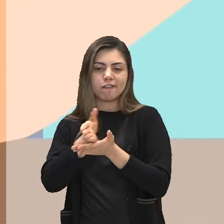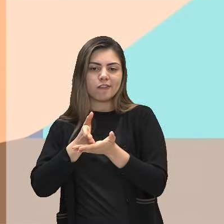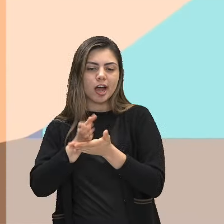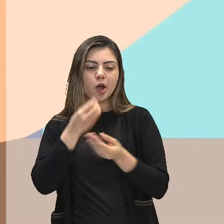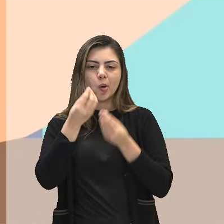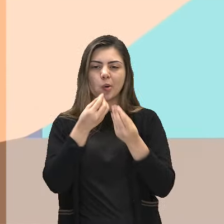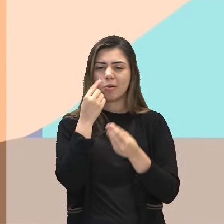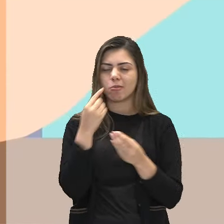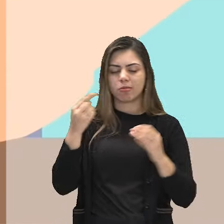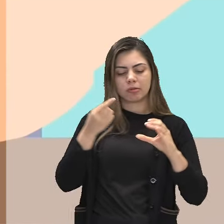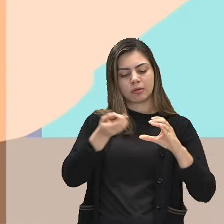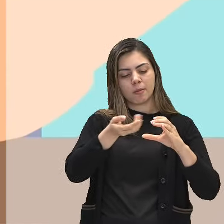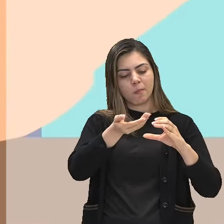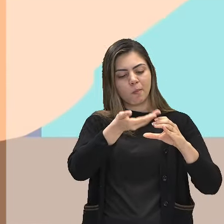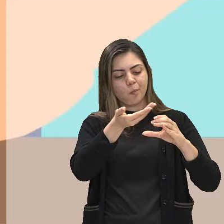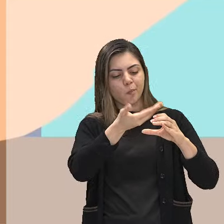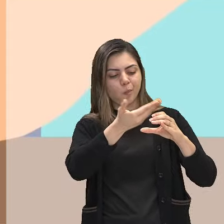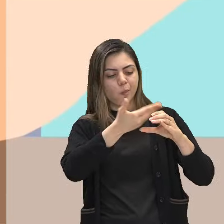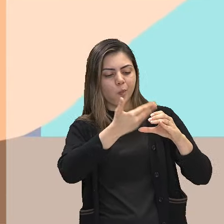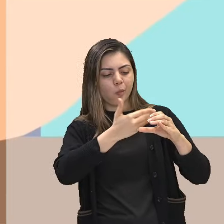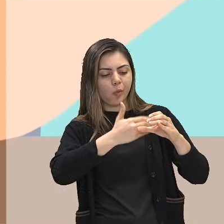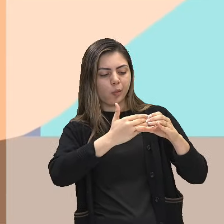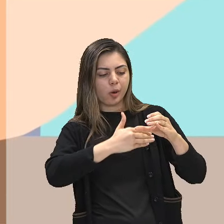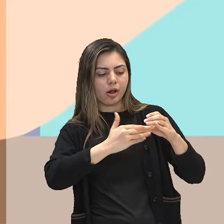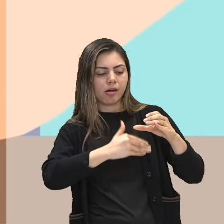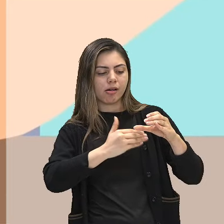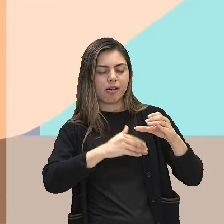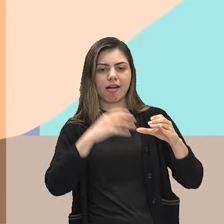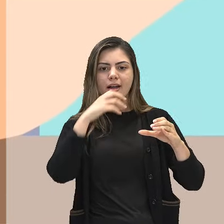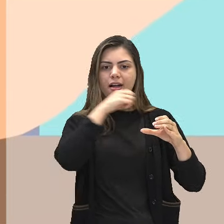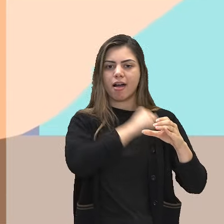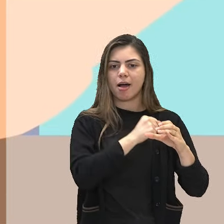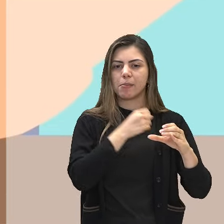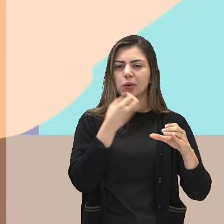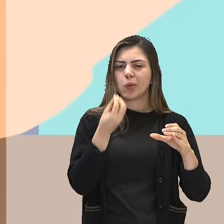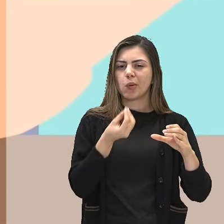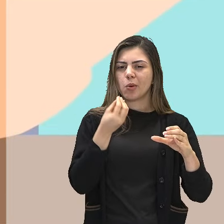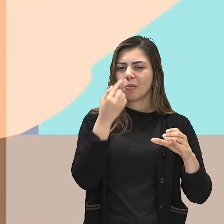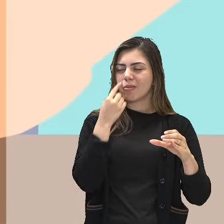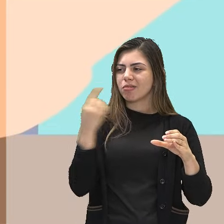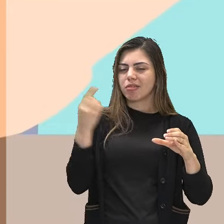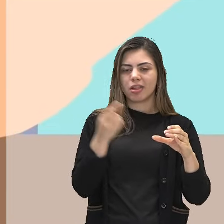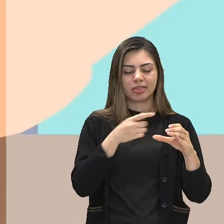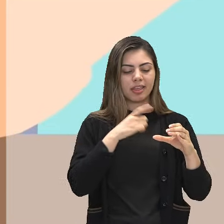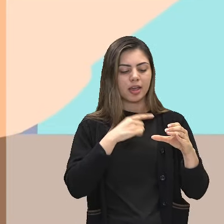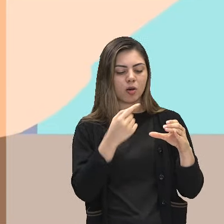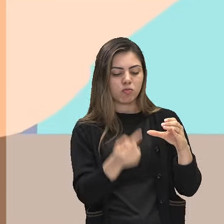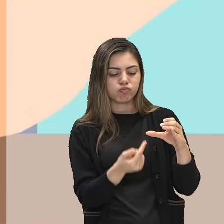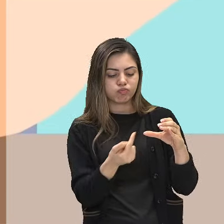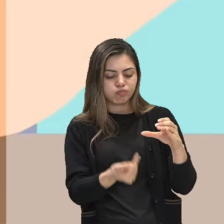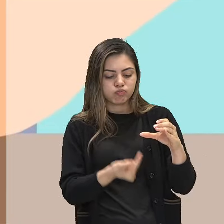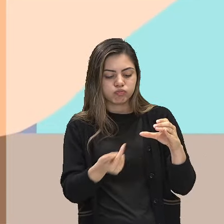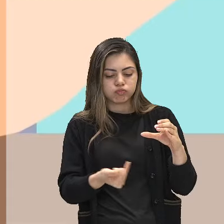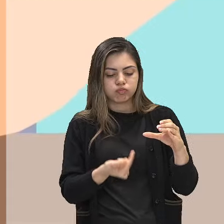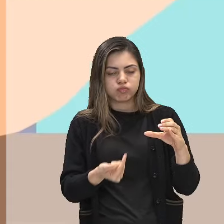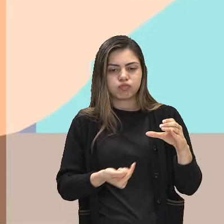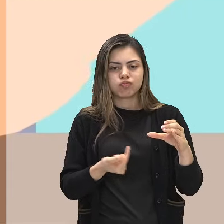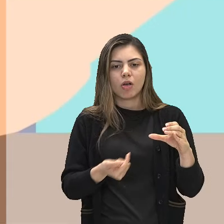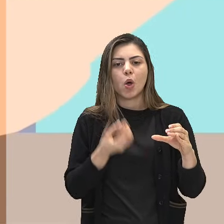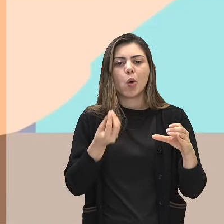ação, afiada e veloz, como um cinto de couro havana, casca se desenrola e se enrosca,